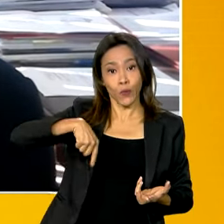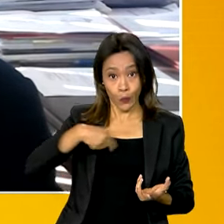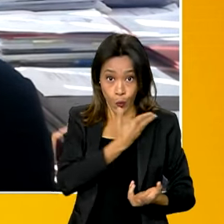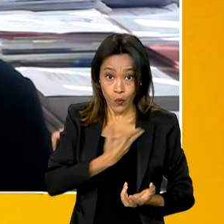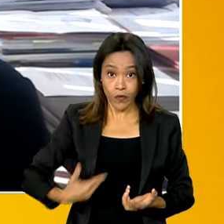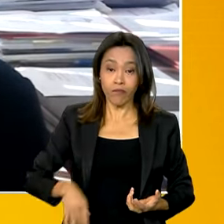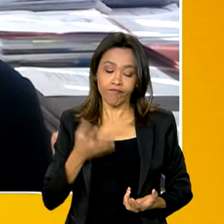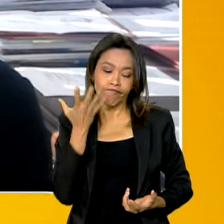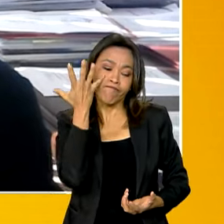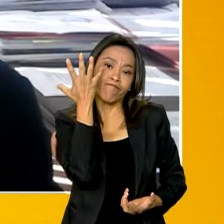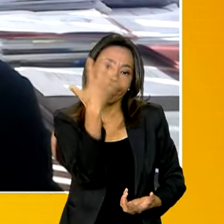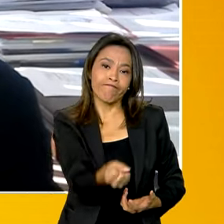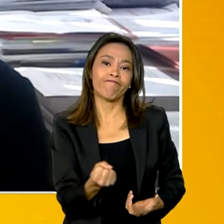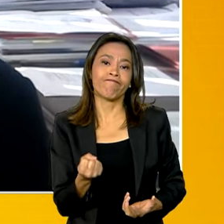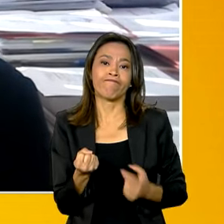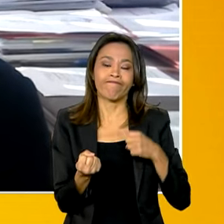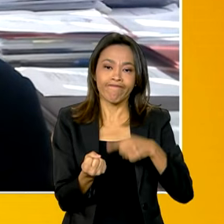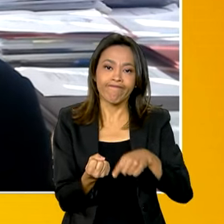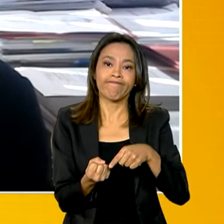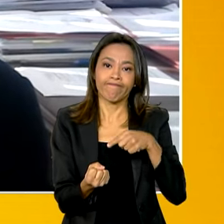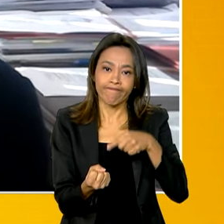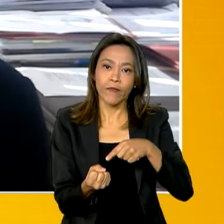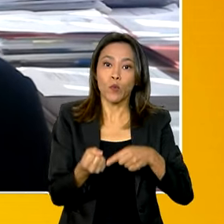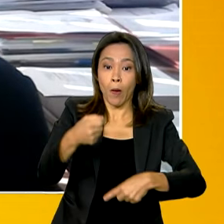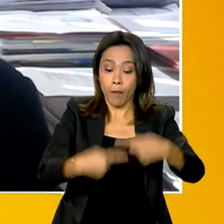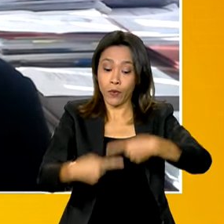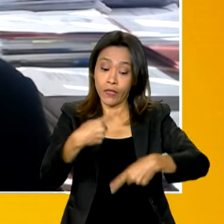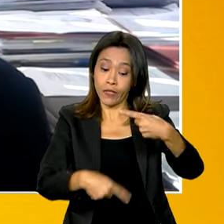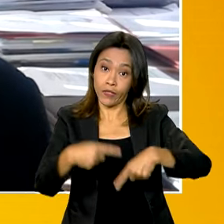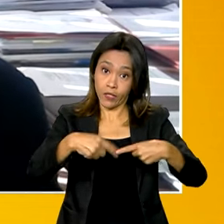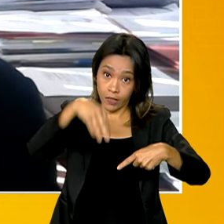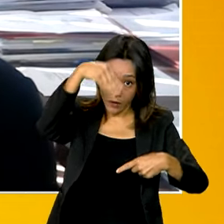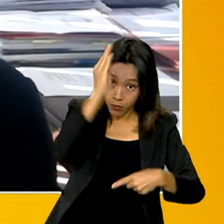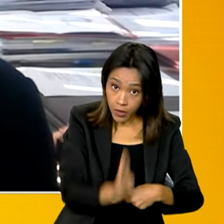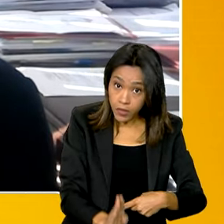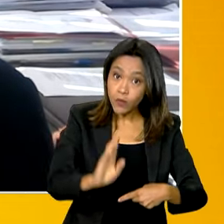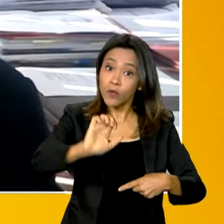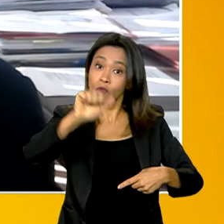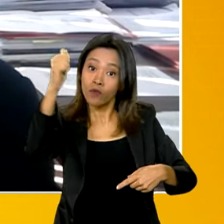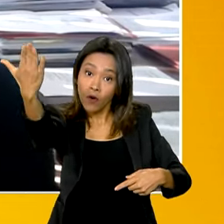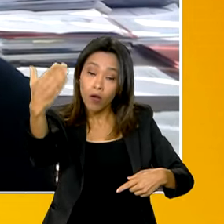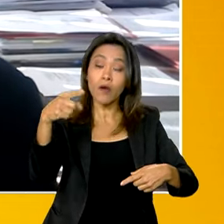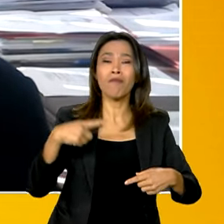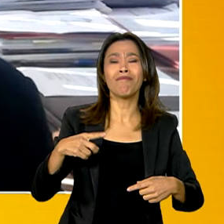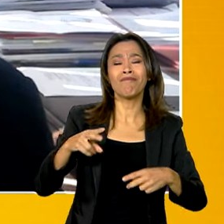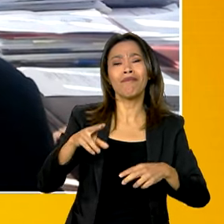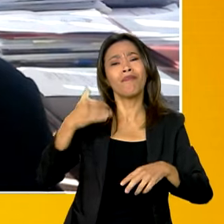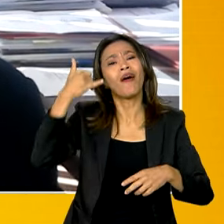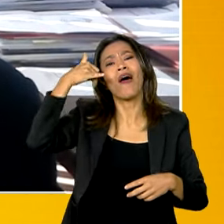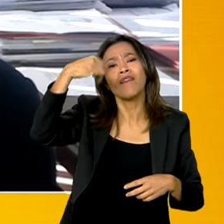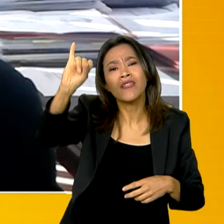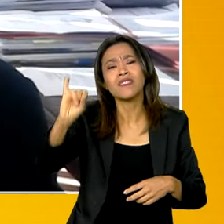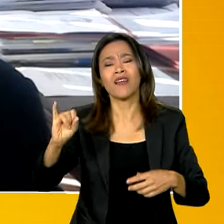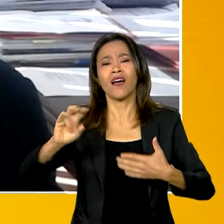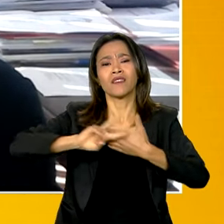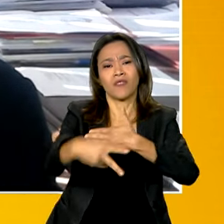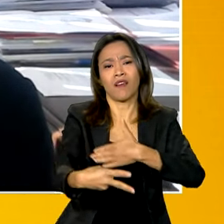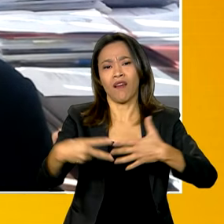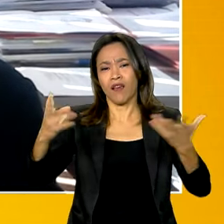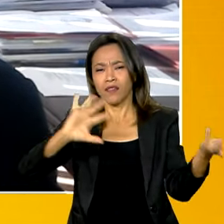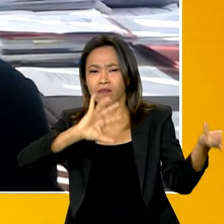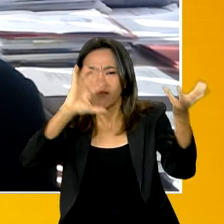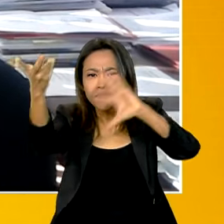tanto no plano interno quanto na sua política internacional, para combater os efeitos e nos anteciparmos